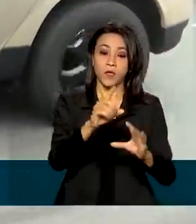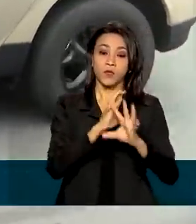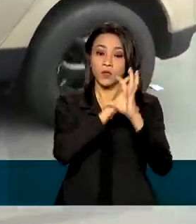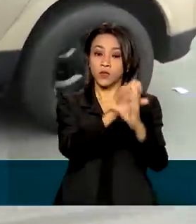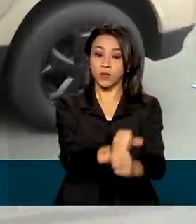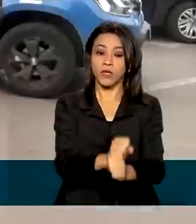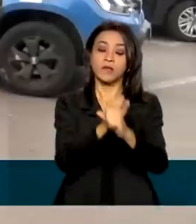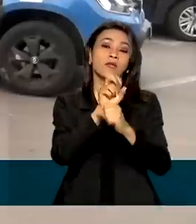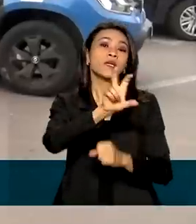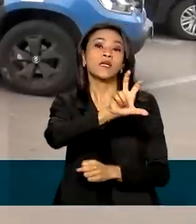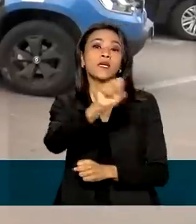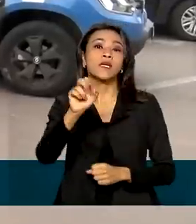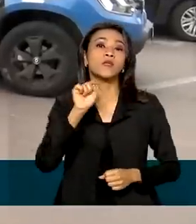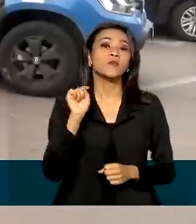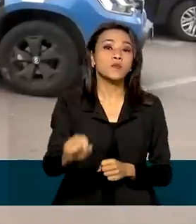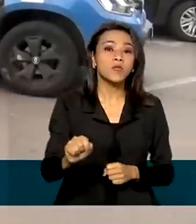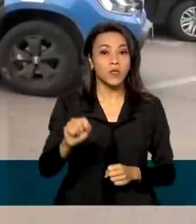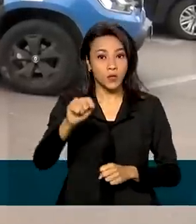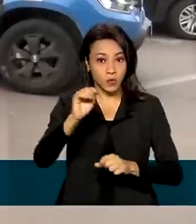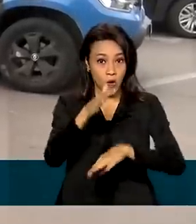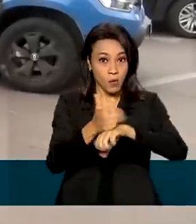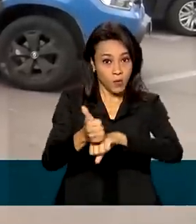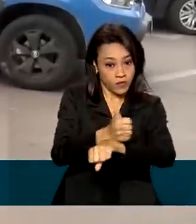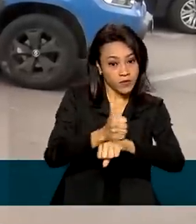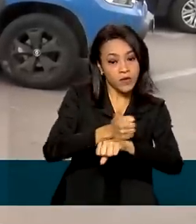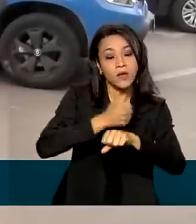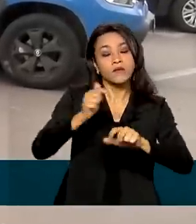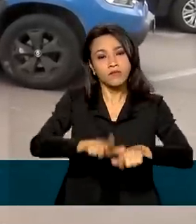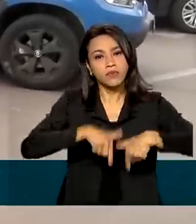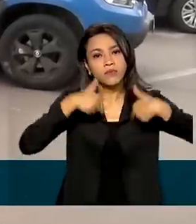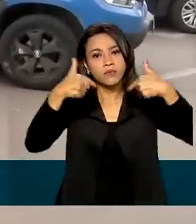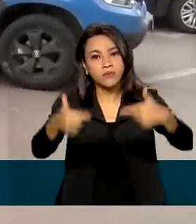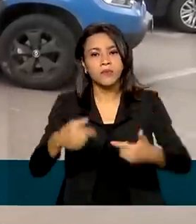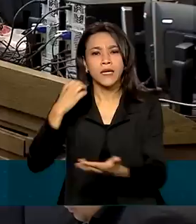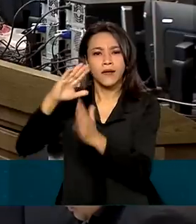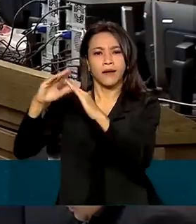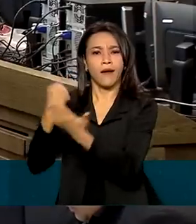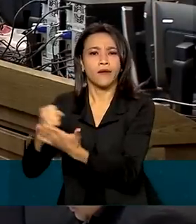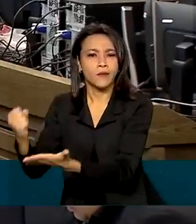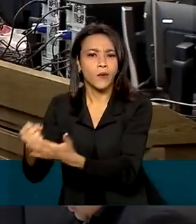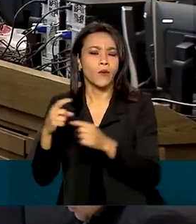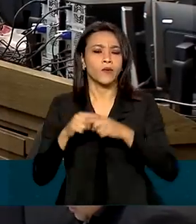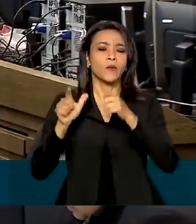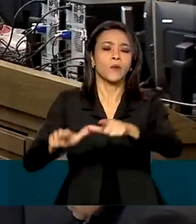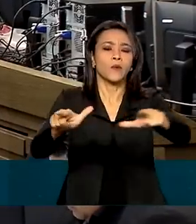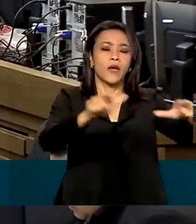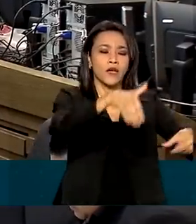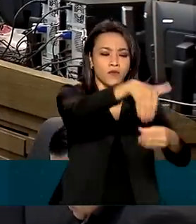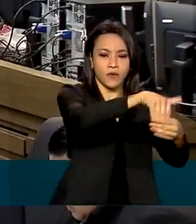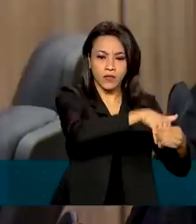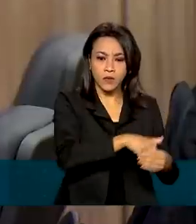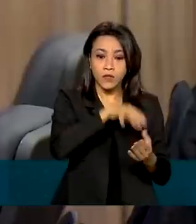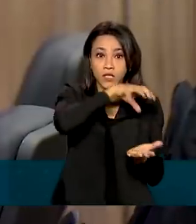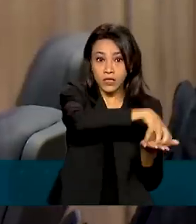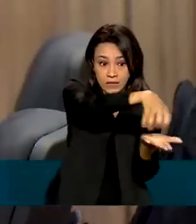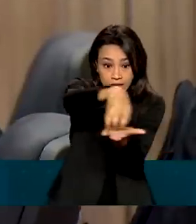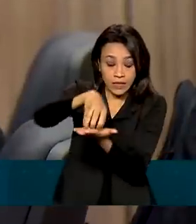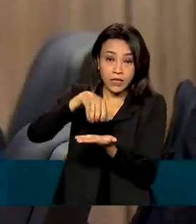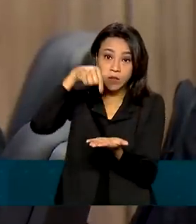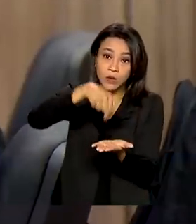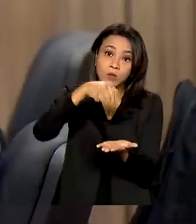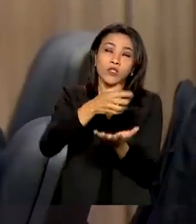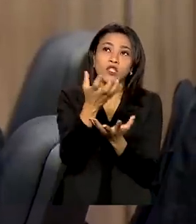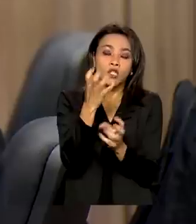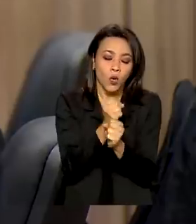de 500 mil agentes atuaram nos locais de votação, cartórios eleitorais e centros de apuração de votos de todos os